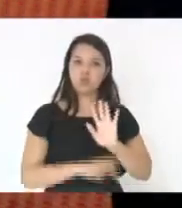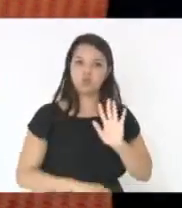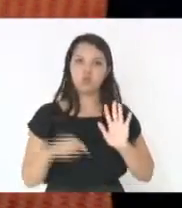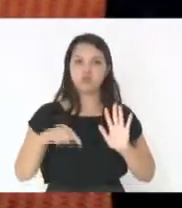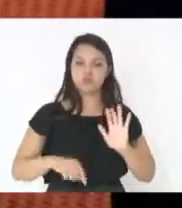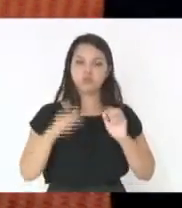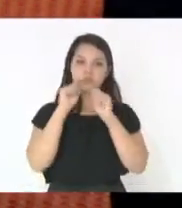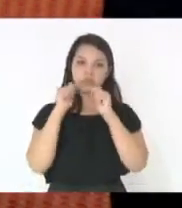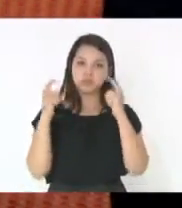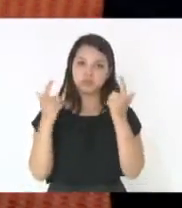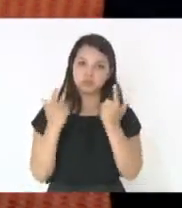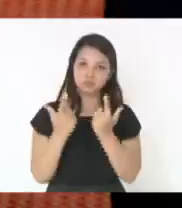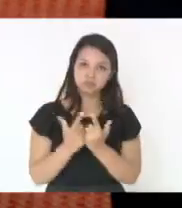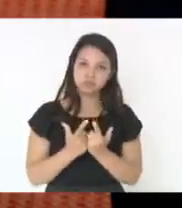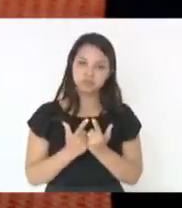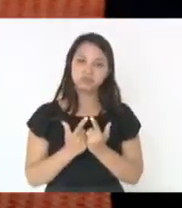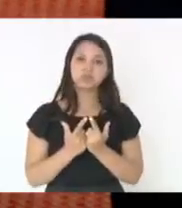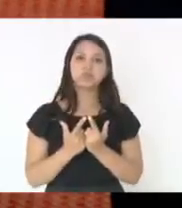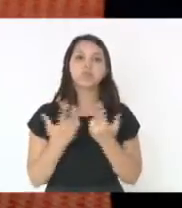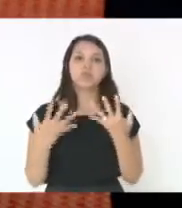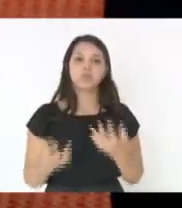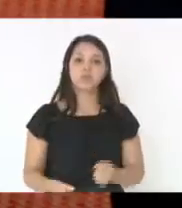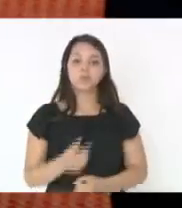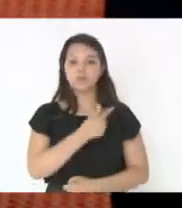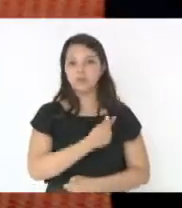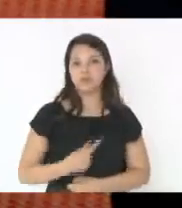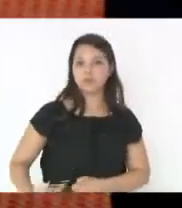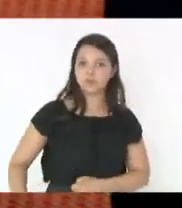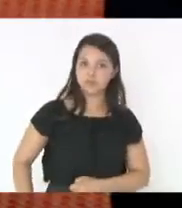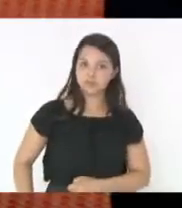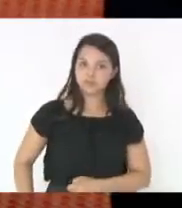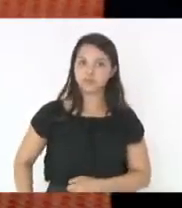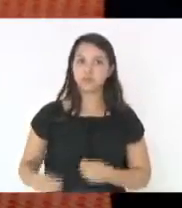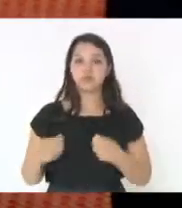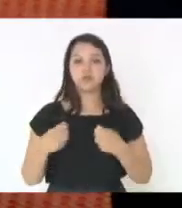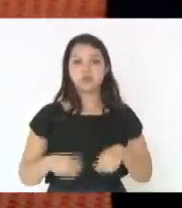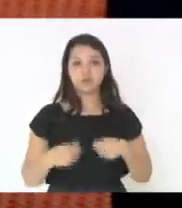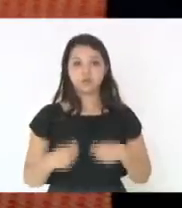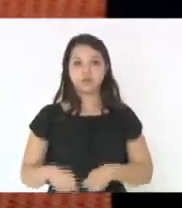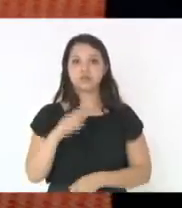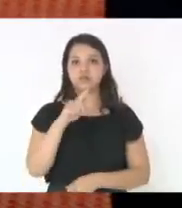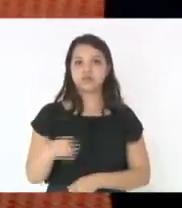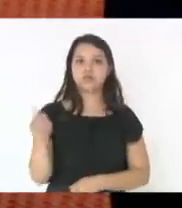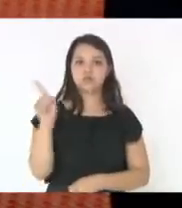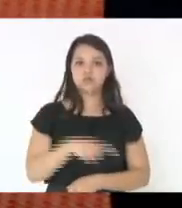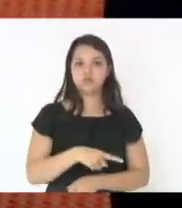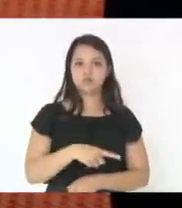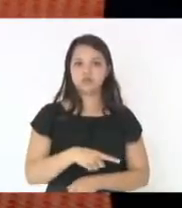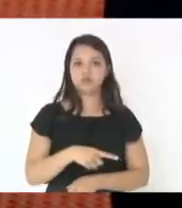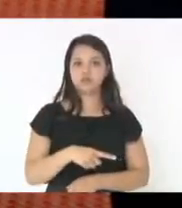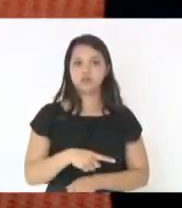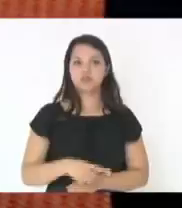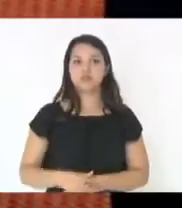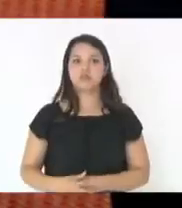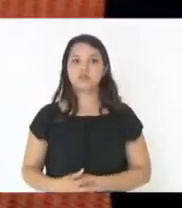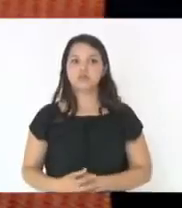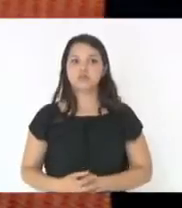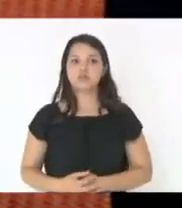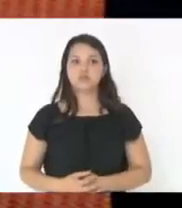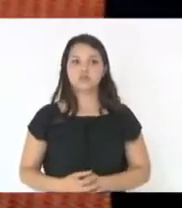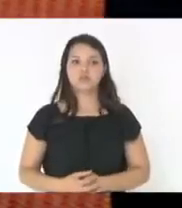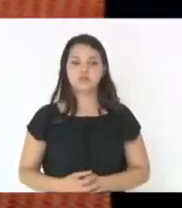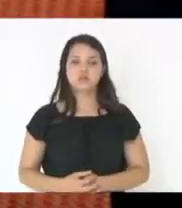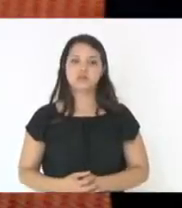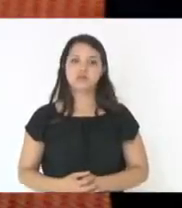vão à sanção do governador, eles são vetados. E aí, uma vez existindo a regra e o